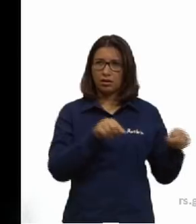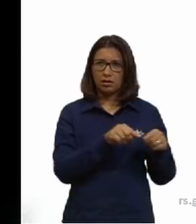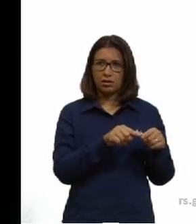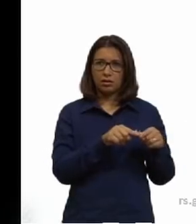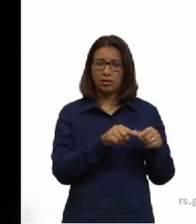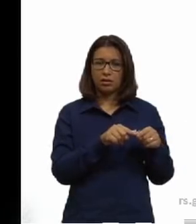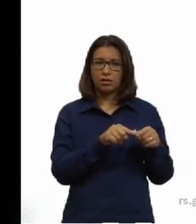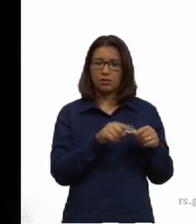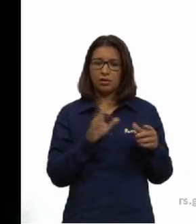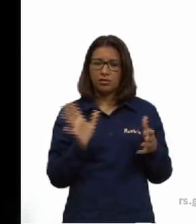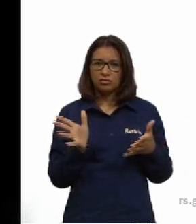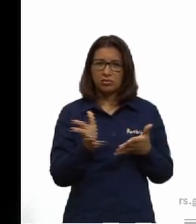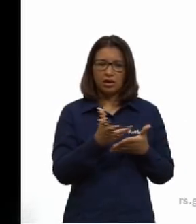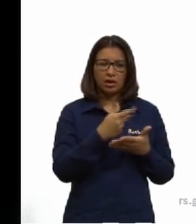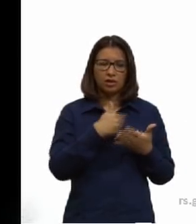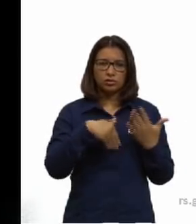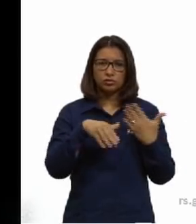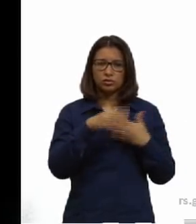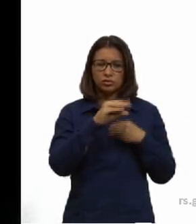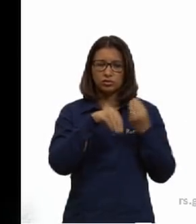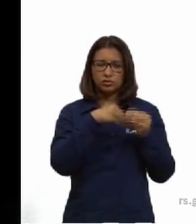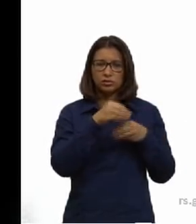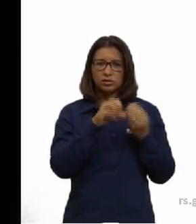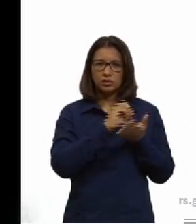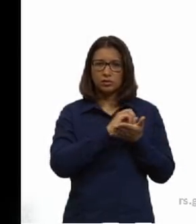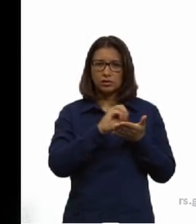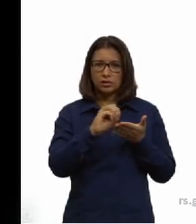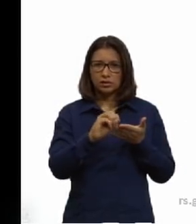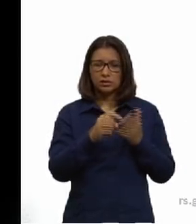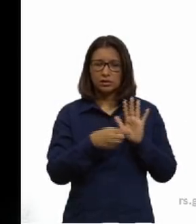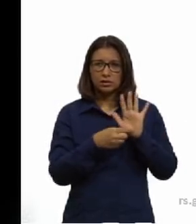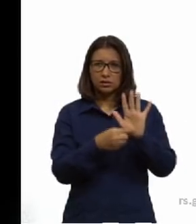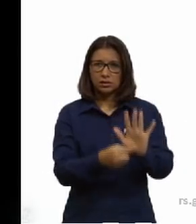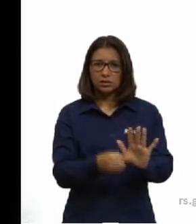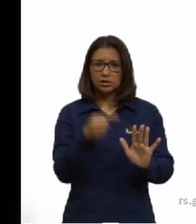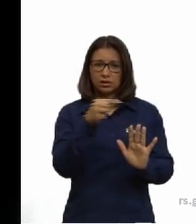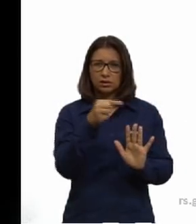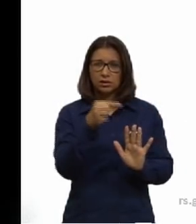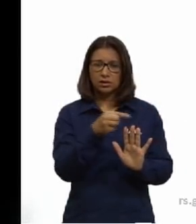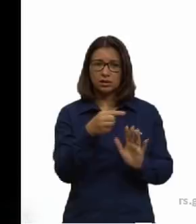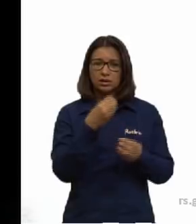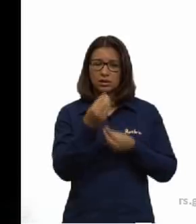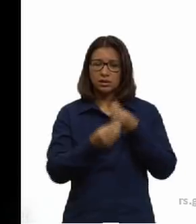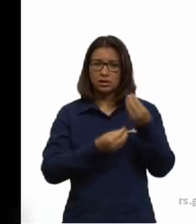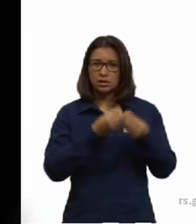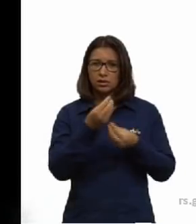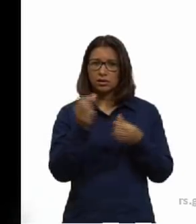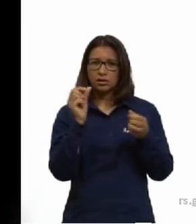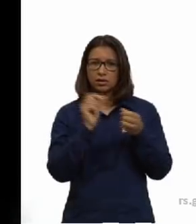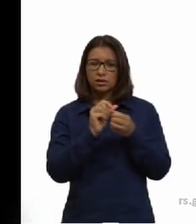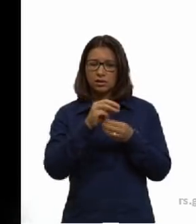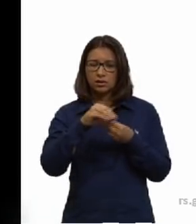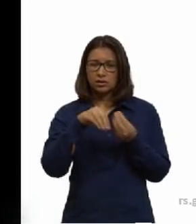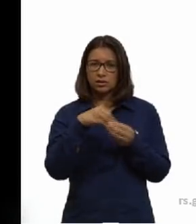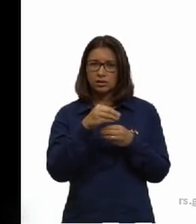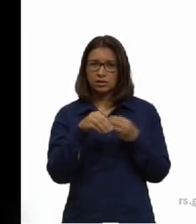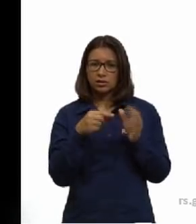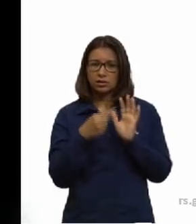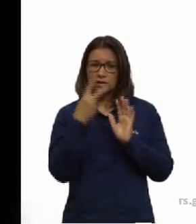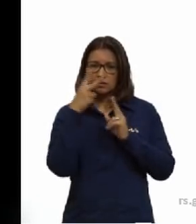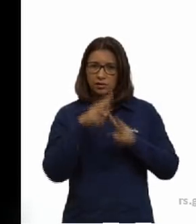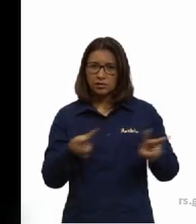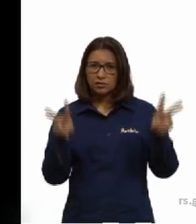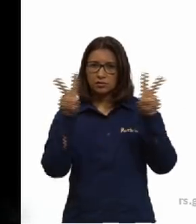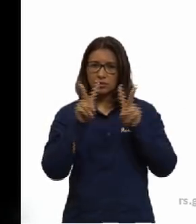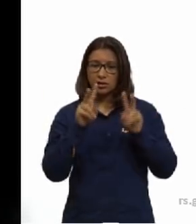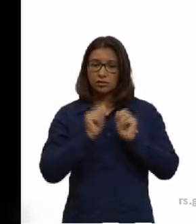substâncias orgânicas e, então, as suas formações, né? Como, para vocês visualizarem todas